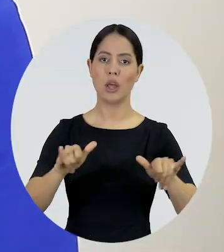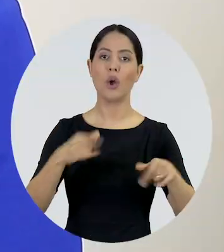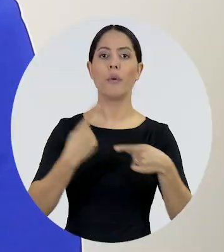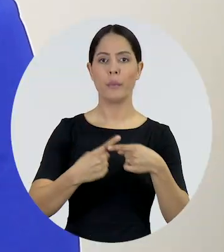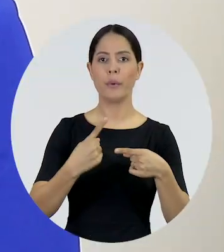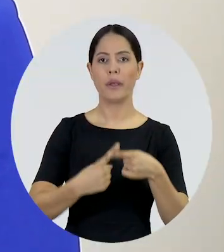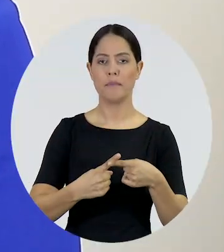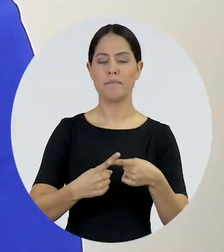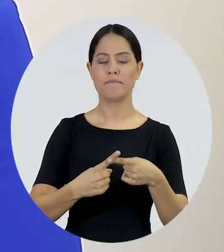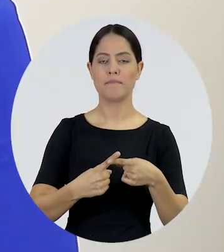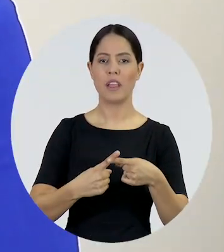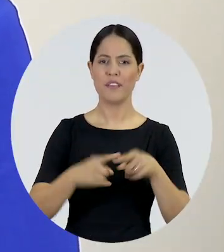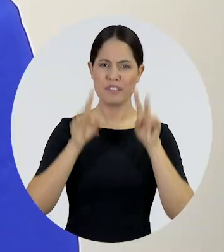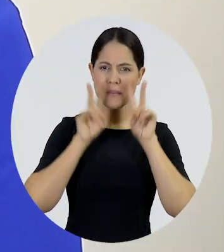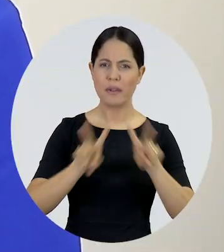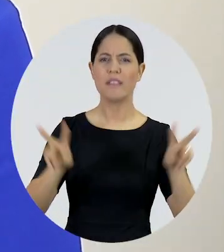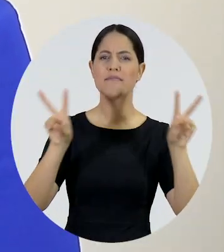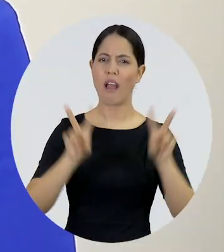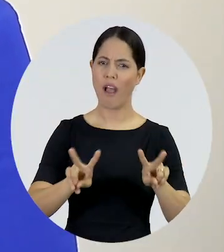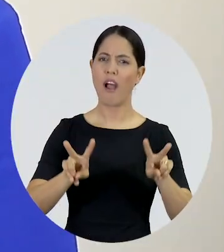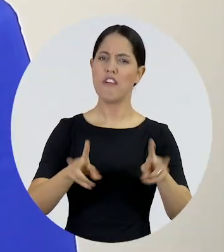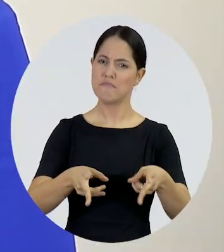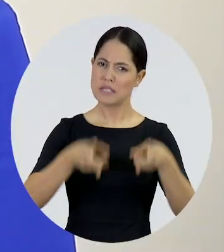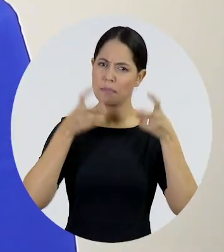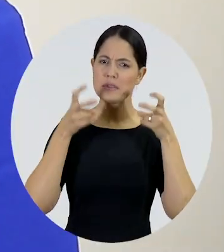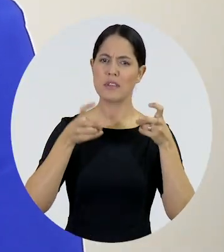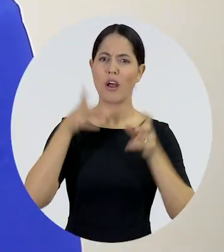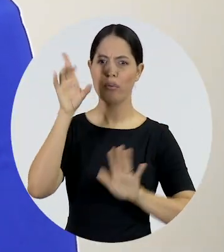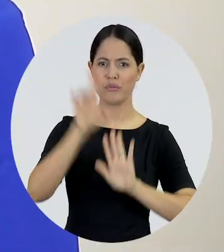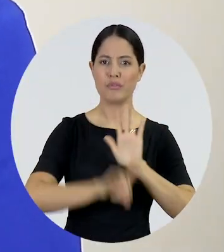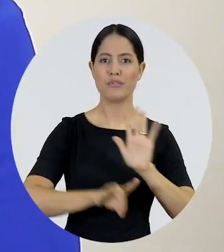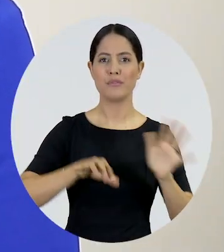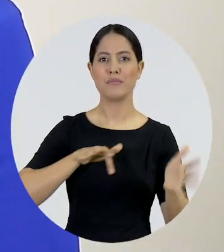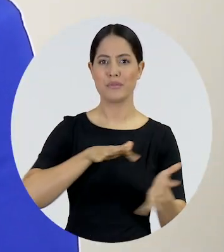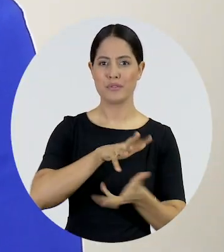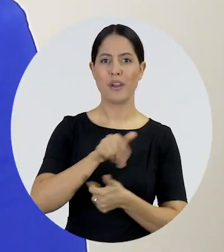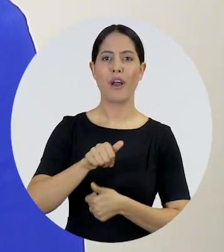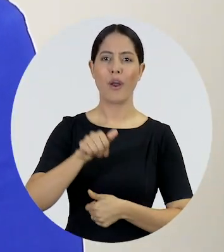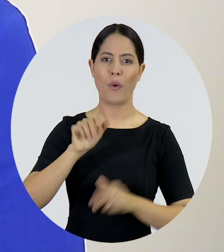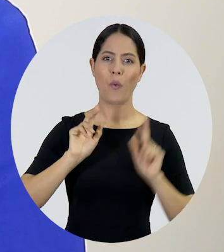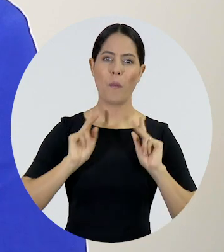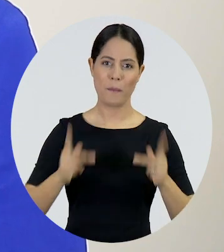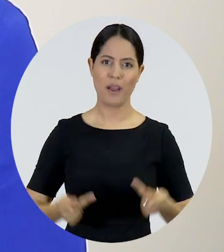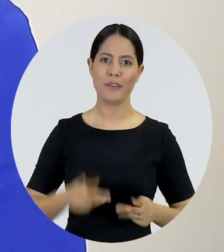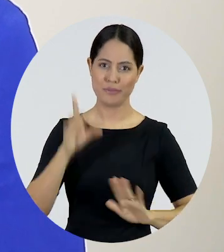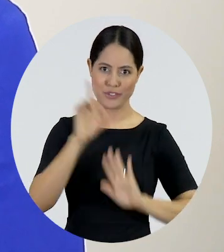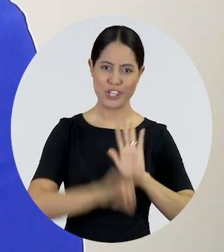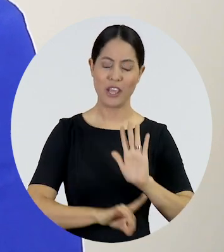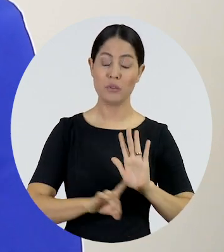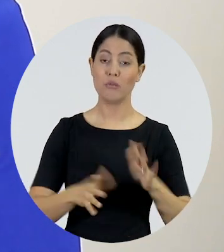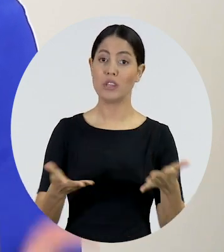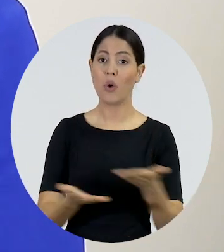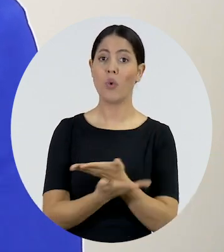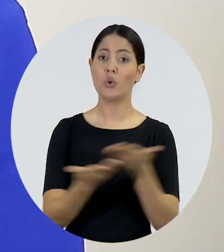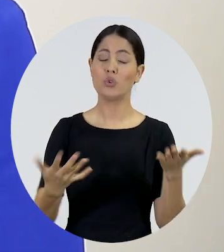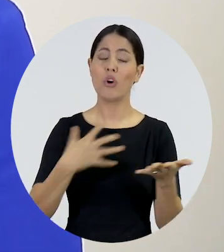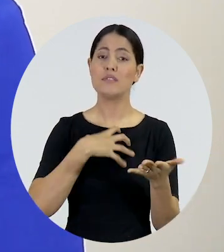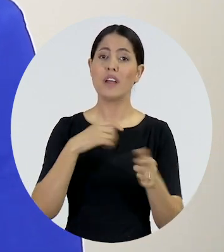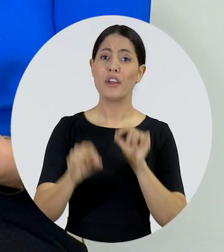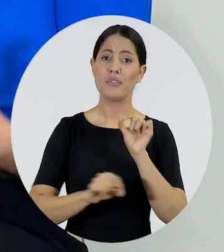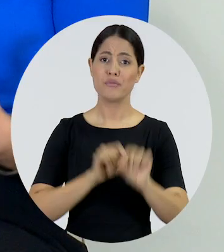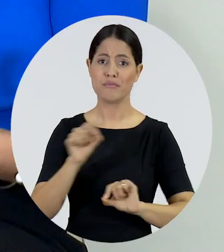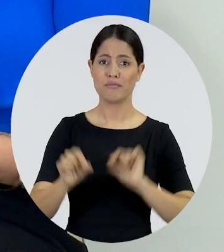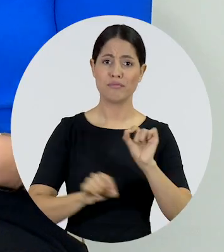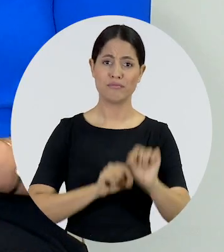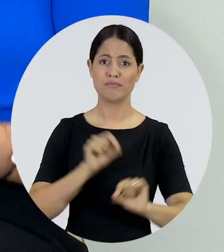de visibilidade, de lembrança da importância desse dia internacional dos direitos humanos, é absolutamente uma honra, mas mais que isso, é uma